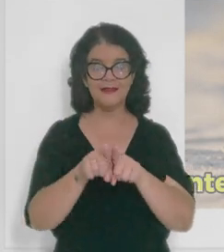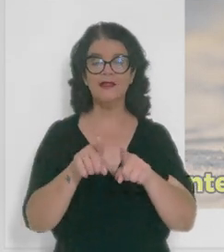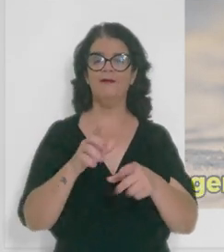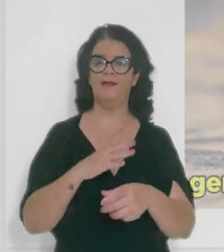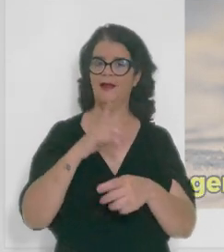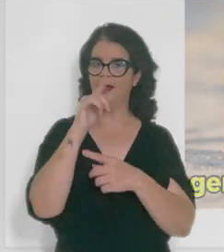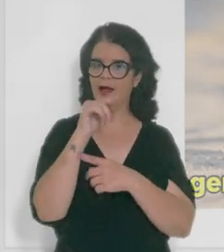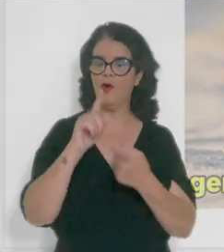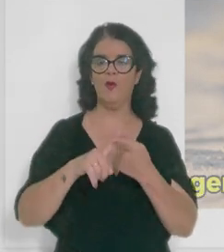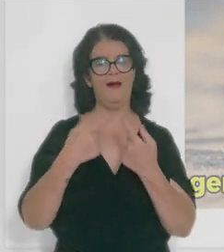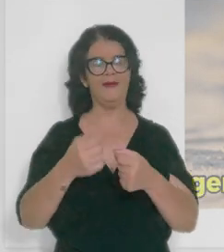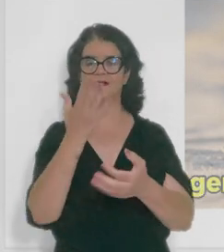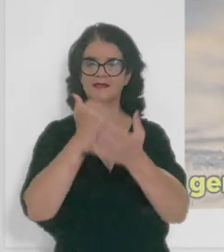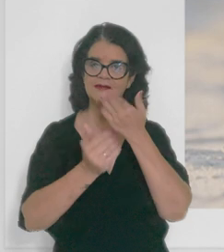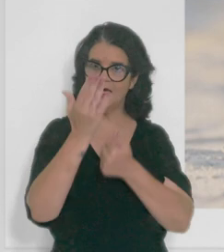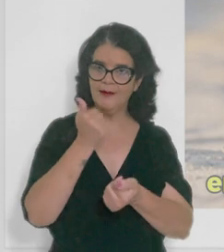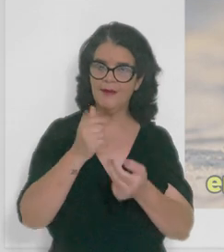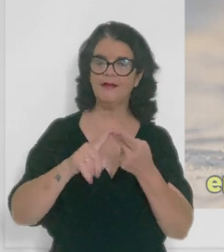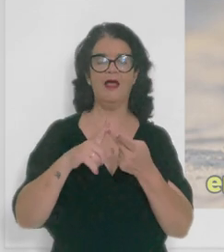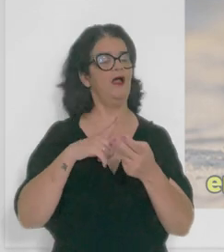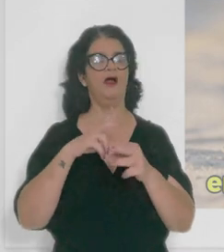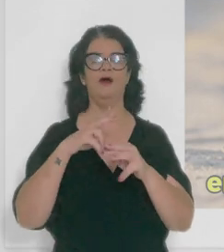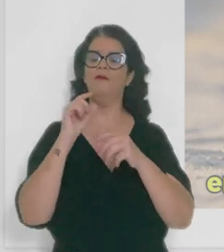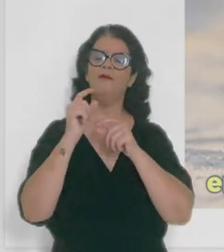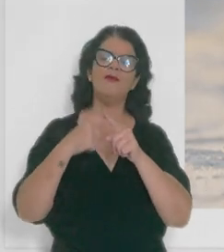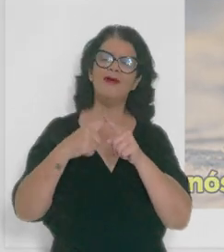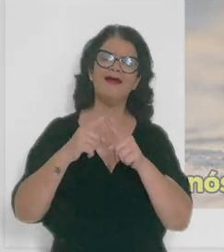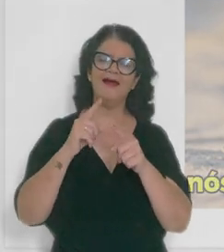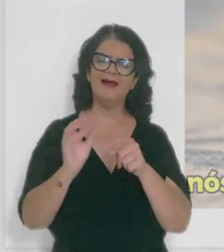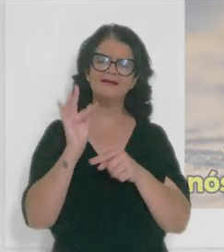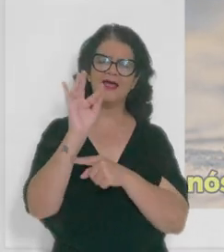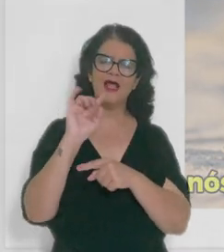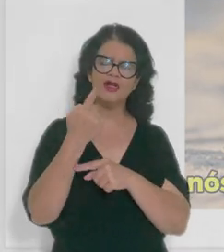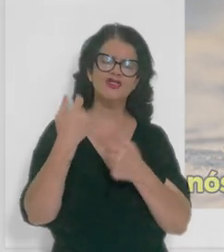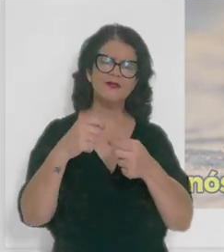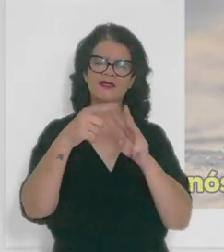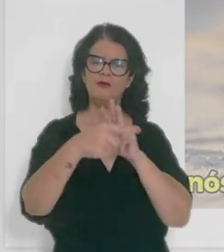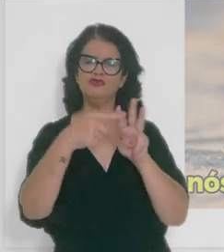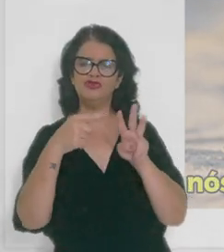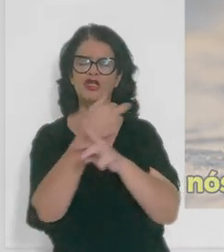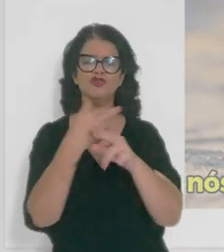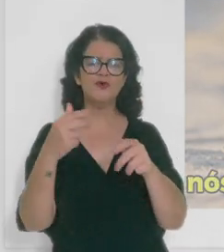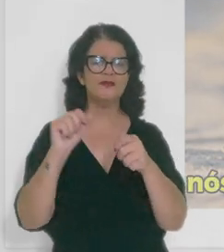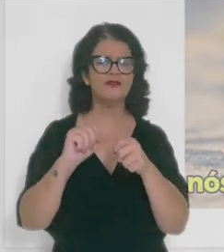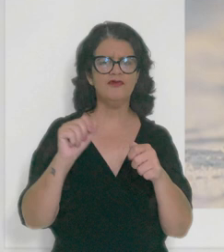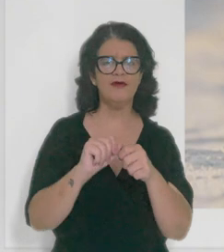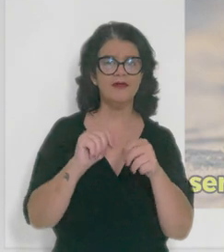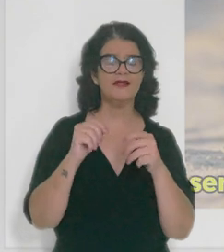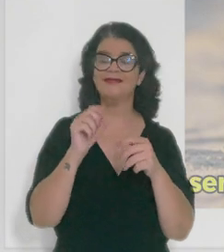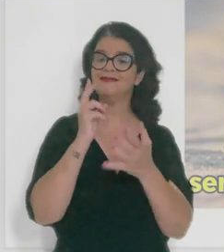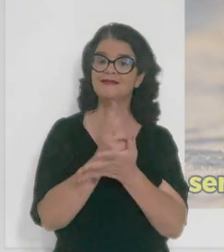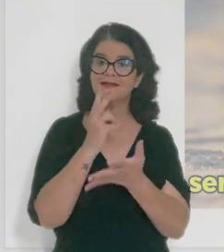beber muita água, a gente também precisa se alimentar. Então, por que será, pessoal, que nós precisamos fazer essas três coisas, né?